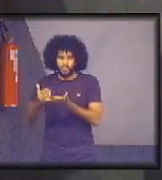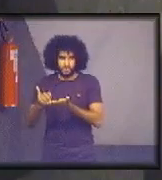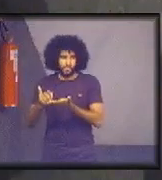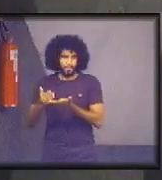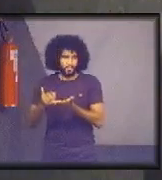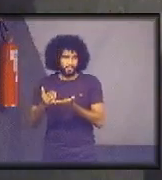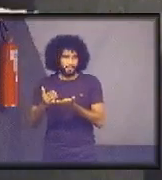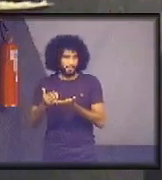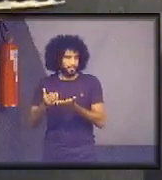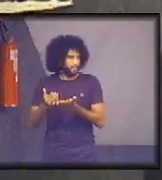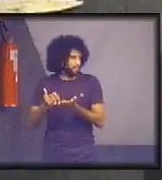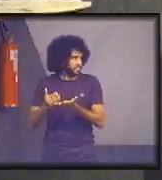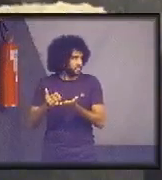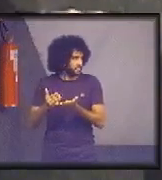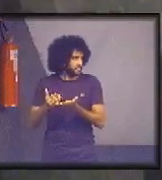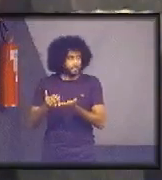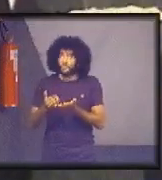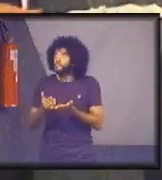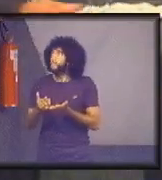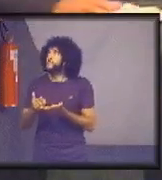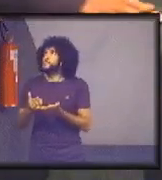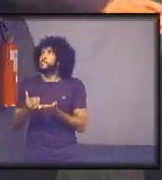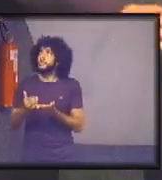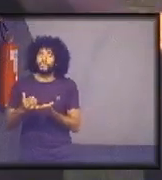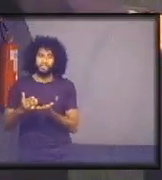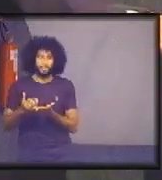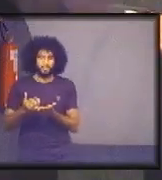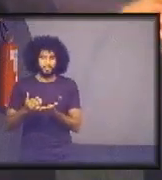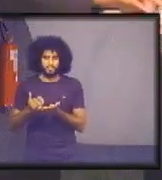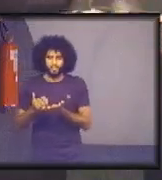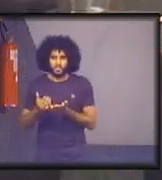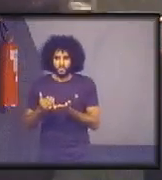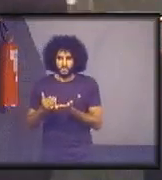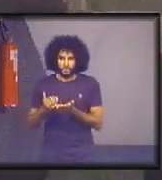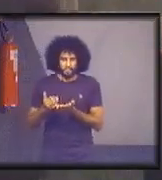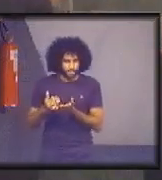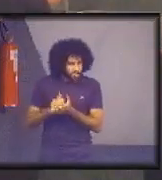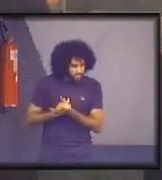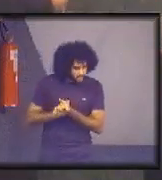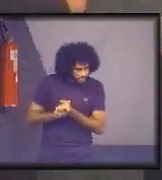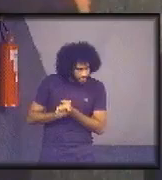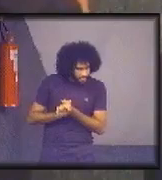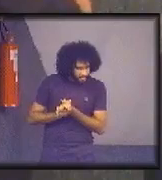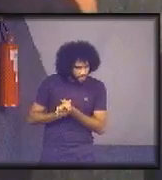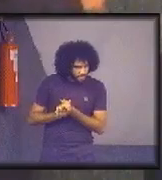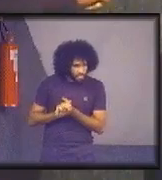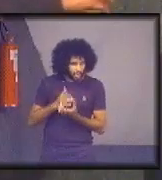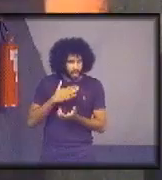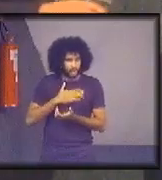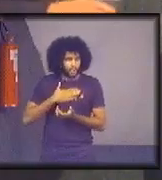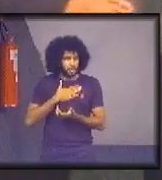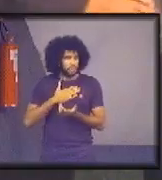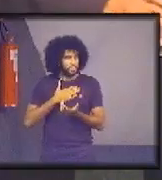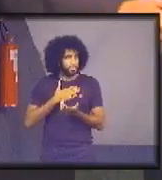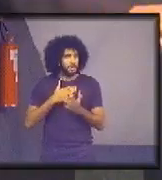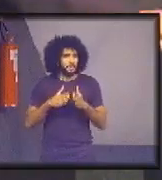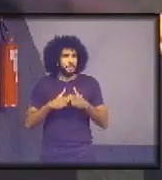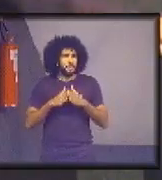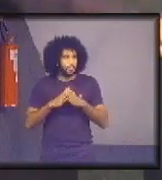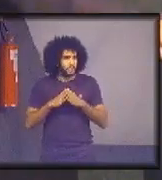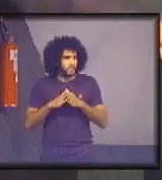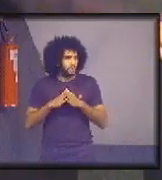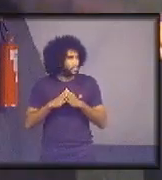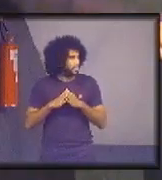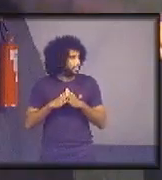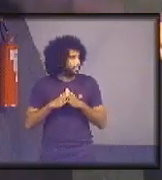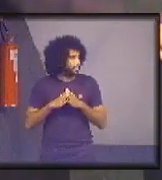nosso projeto de arborização, Tribunal Regional Eleitoral do Paraná, eu gostaria de pedir a permissão de todos vocês para